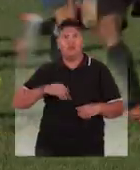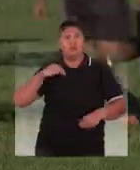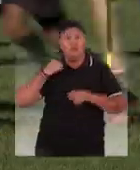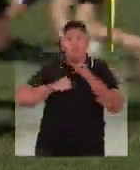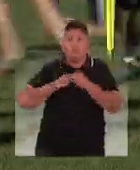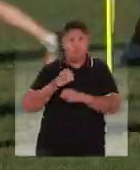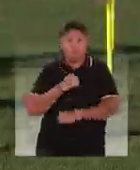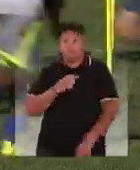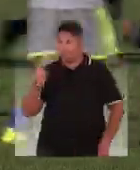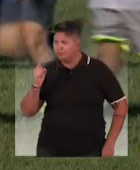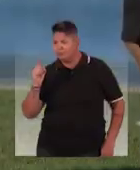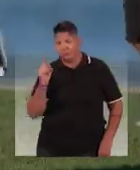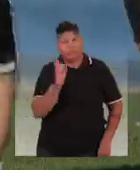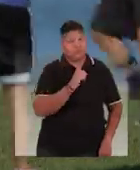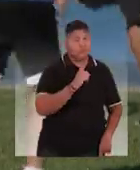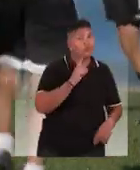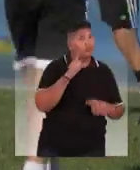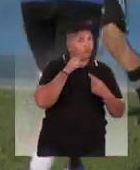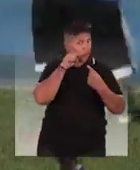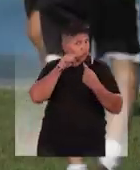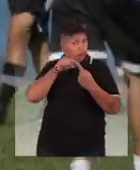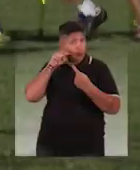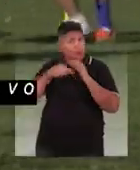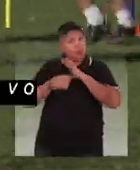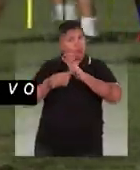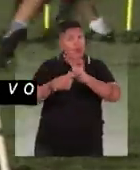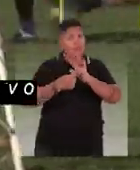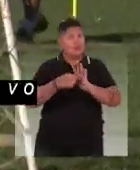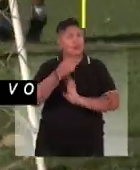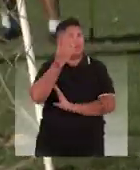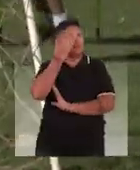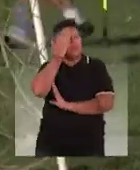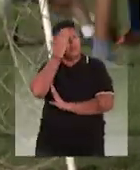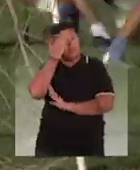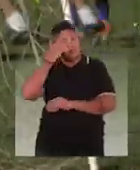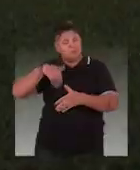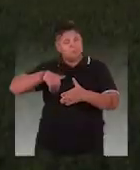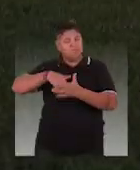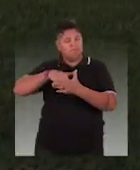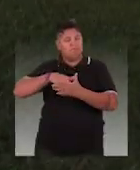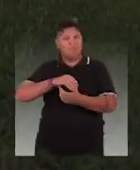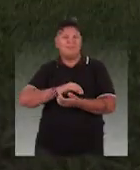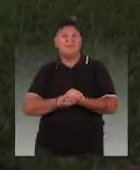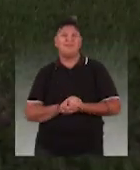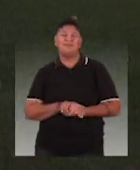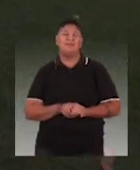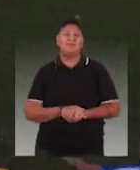Corre pra lá, corre pra cá. O objetivo aqui é mostrar o talento na ponta do pé.